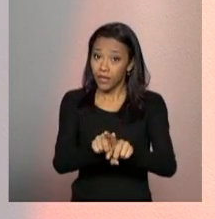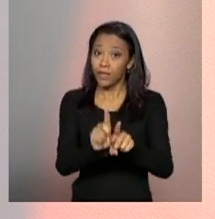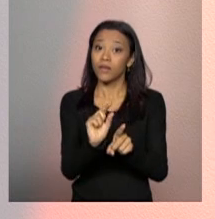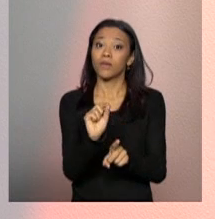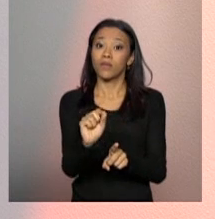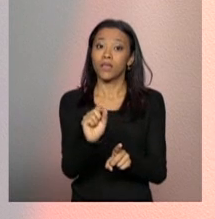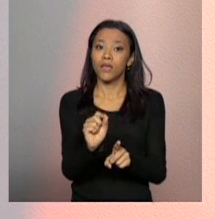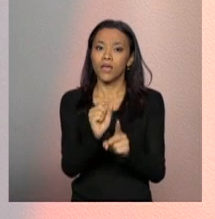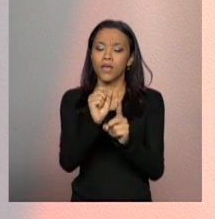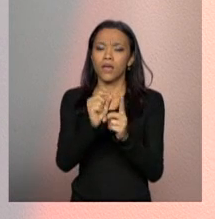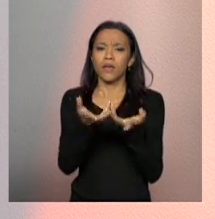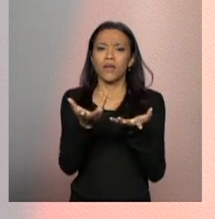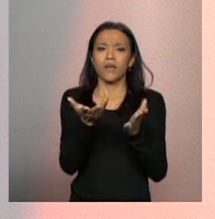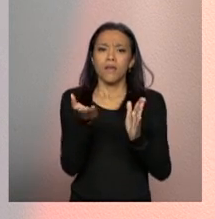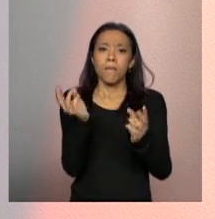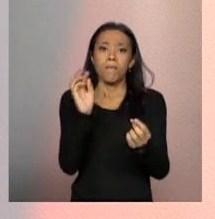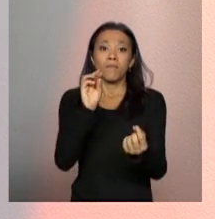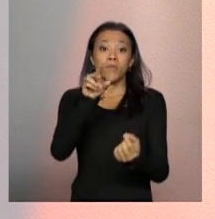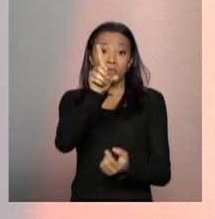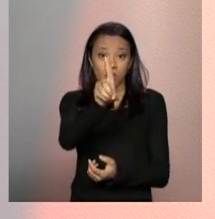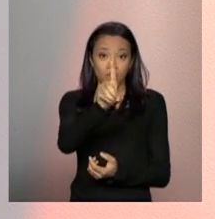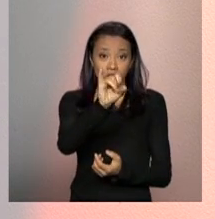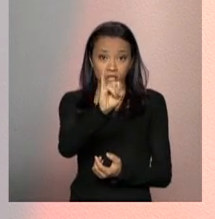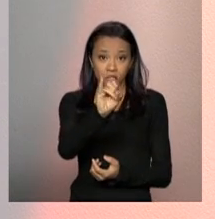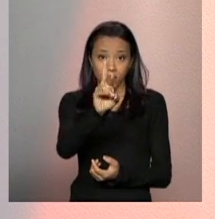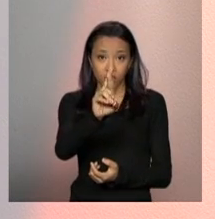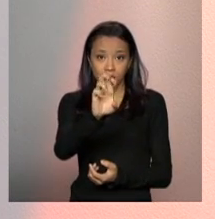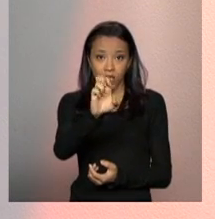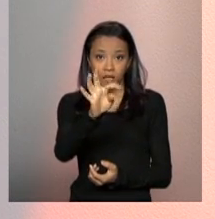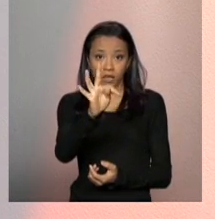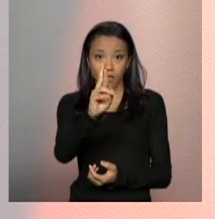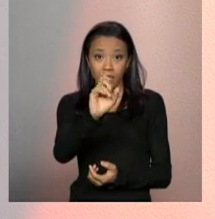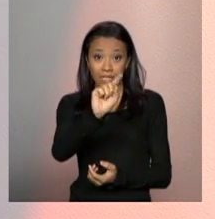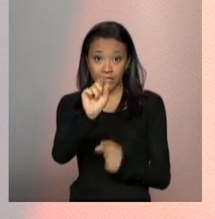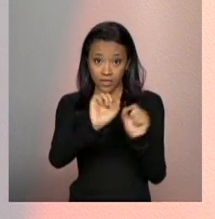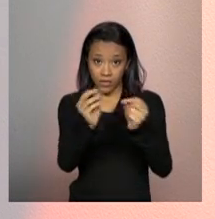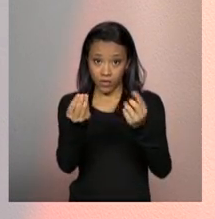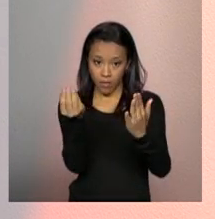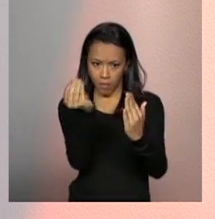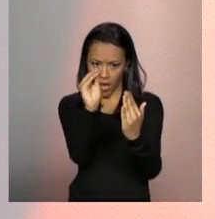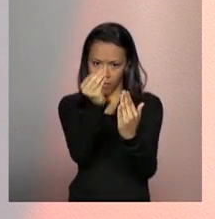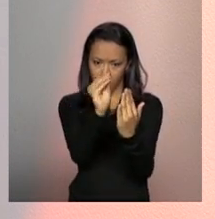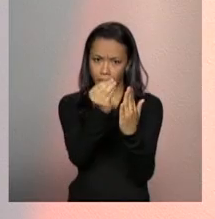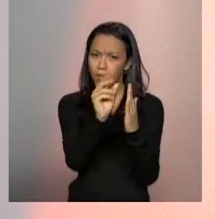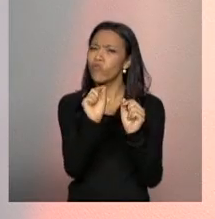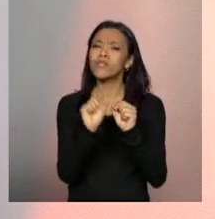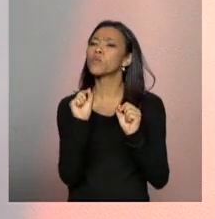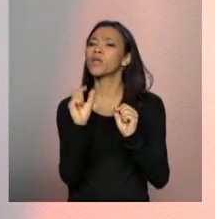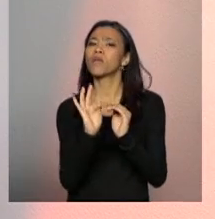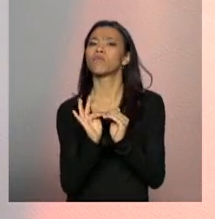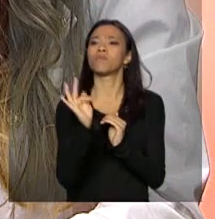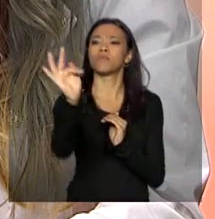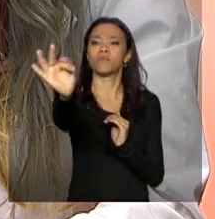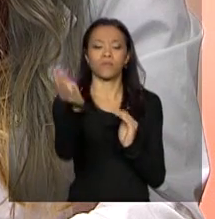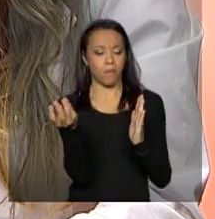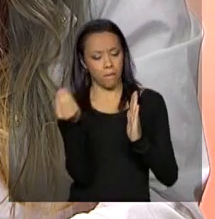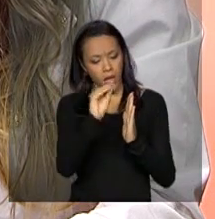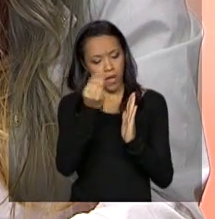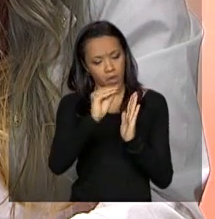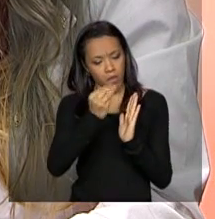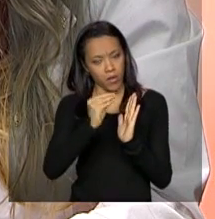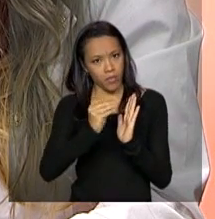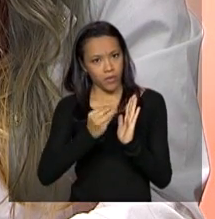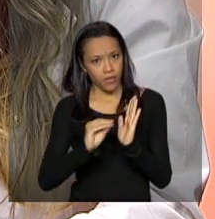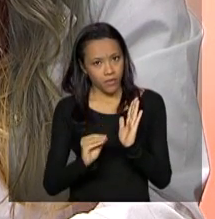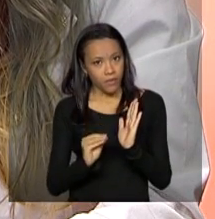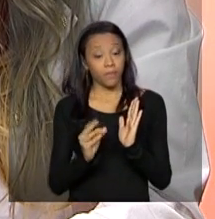das diretrizes para os seus planos decenais locais. Porque em 2003, como nós estávamos na cultura anterior de deliberação para o próximo,